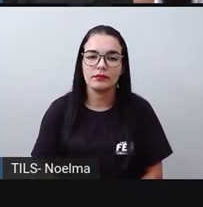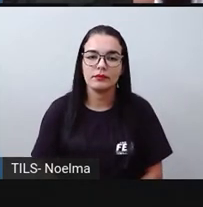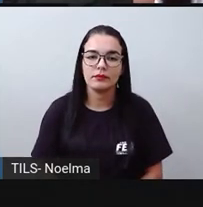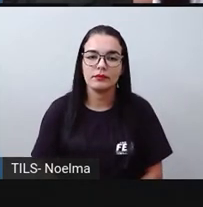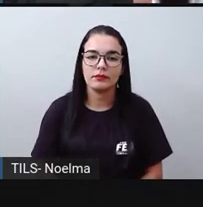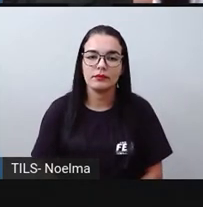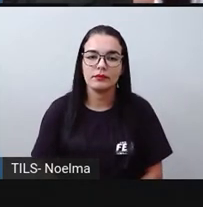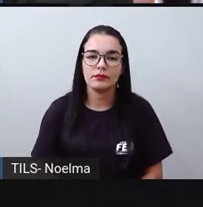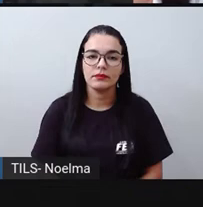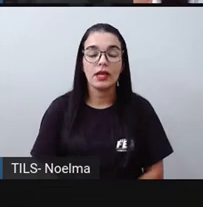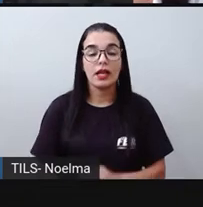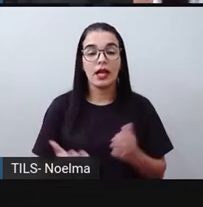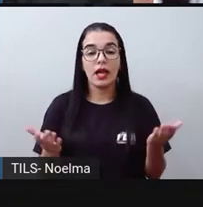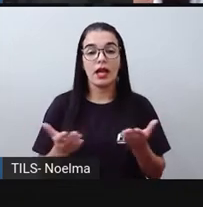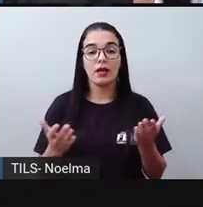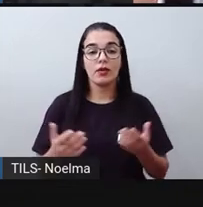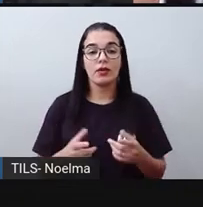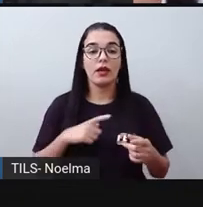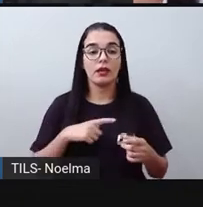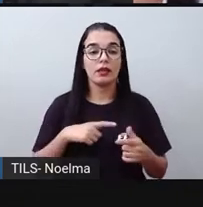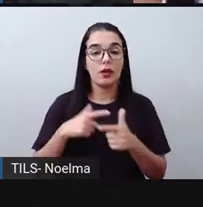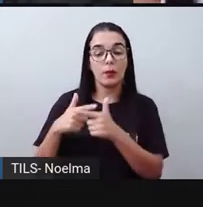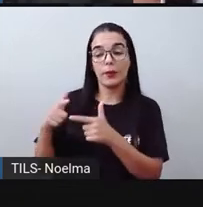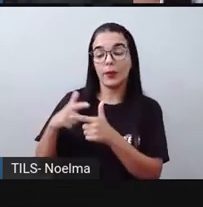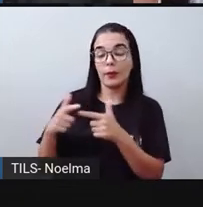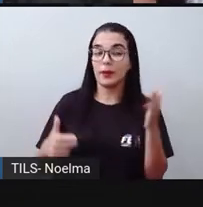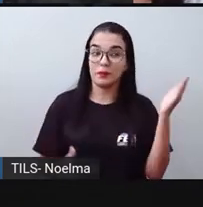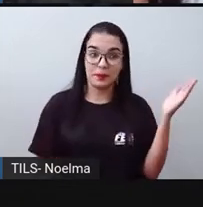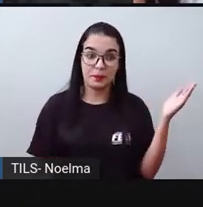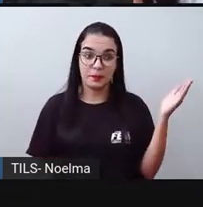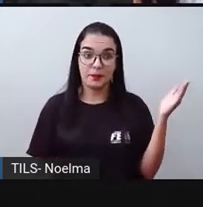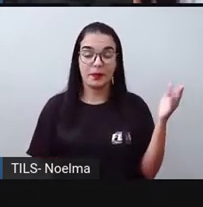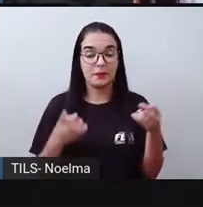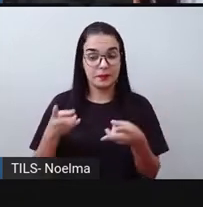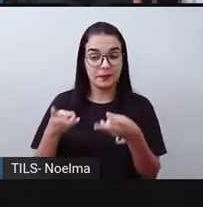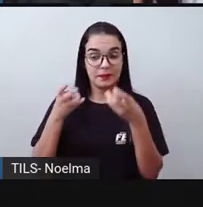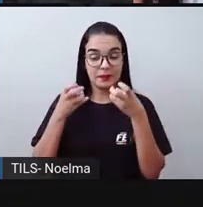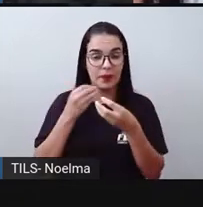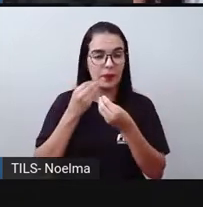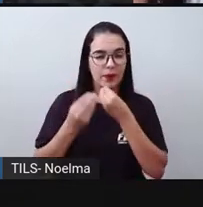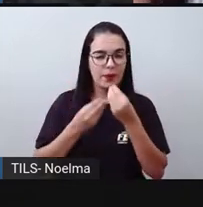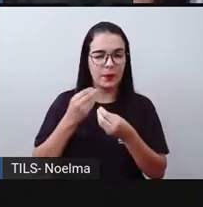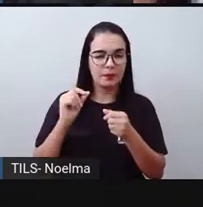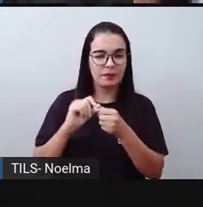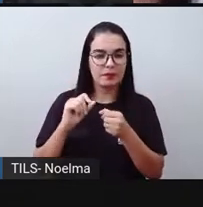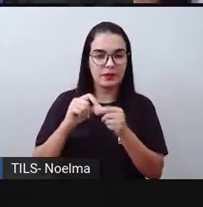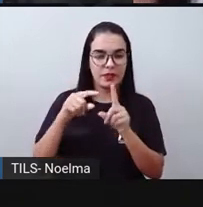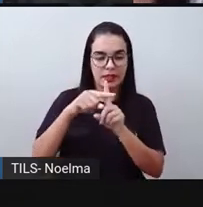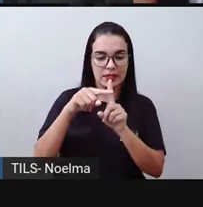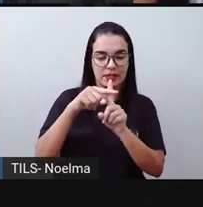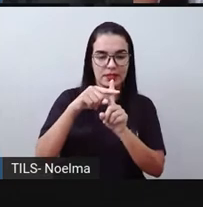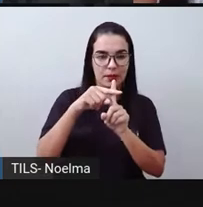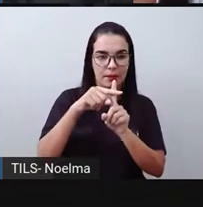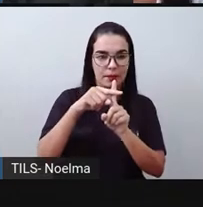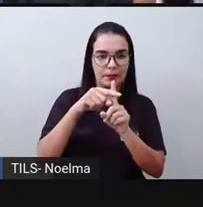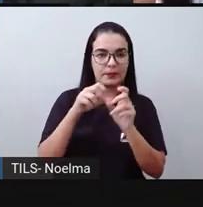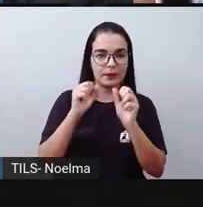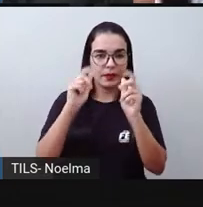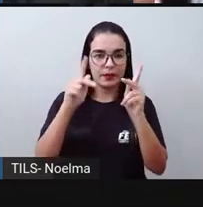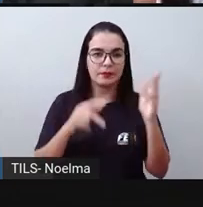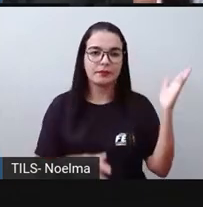E aí, para trás agora, uma situação problema, para a gente observar a adição acontecendo, tá bom?